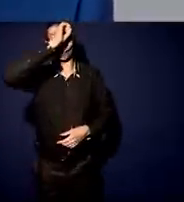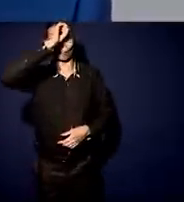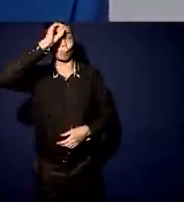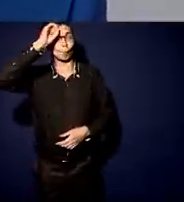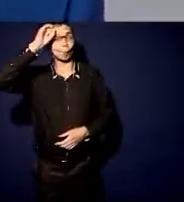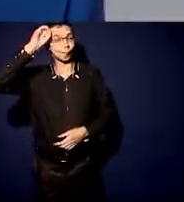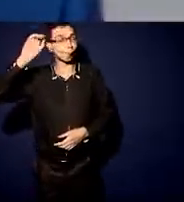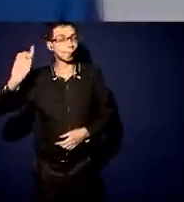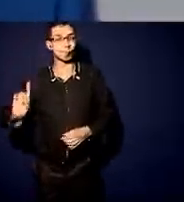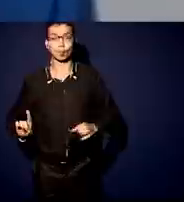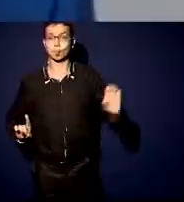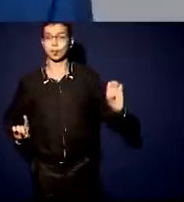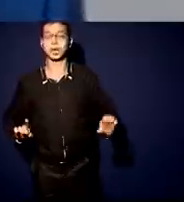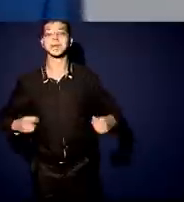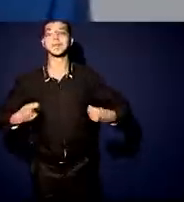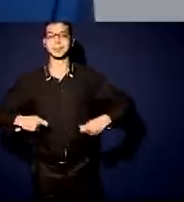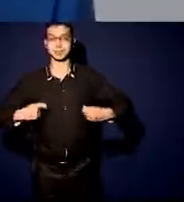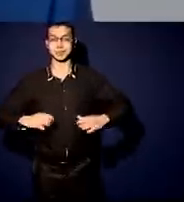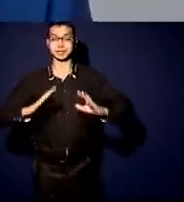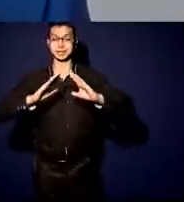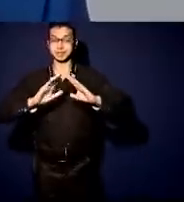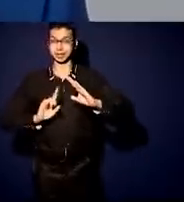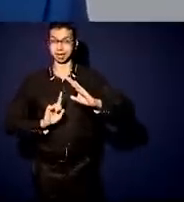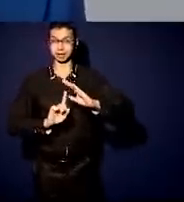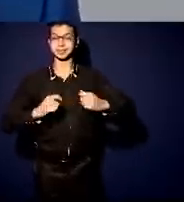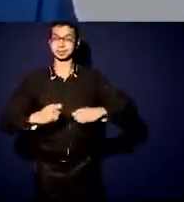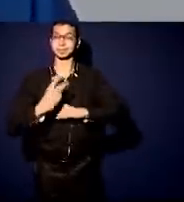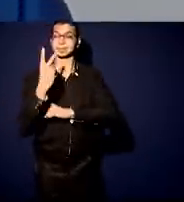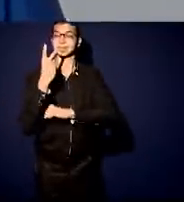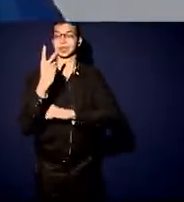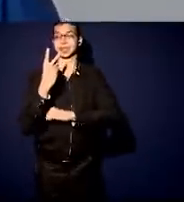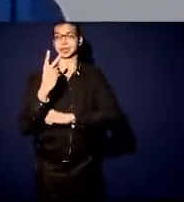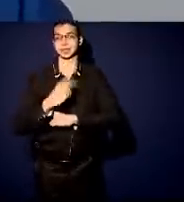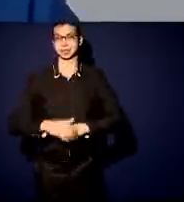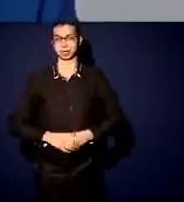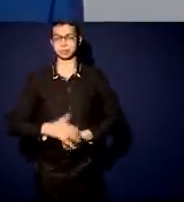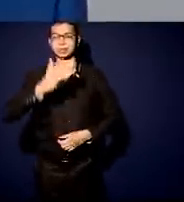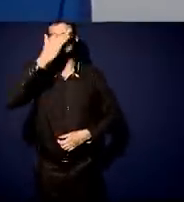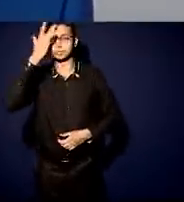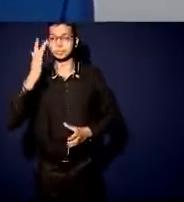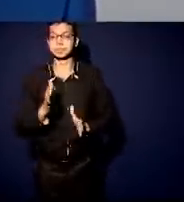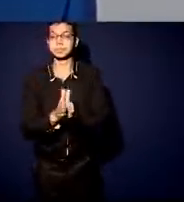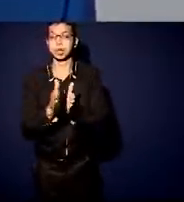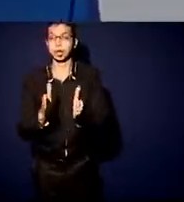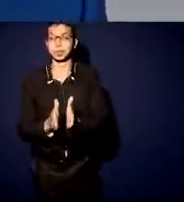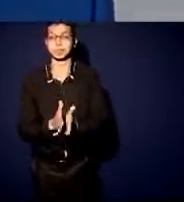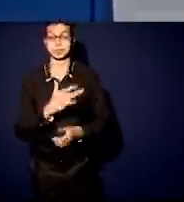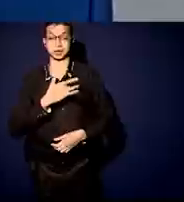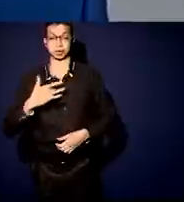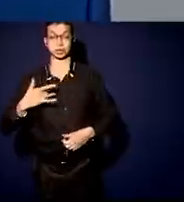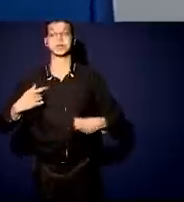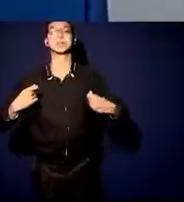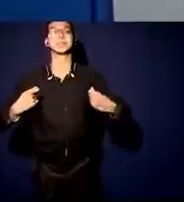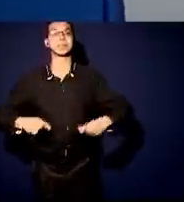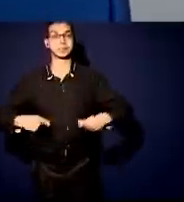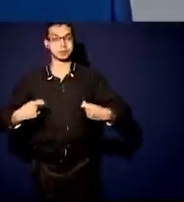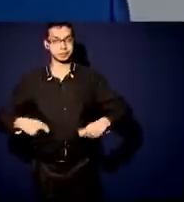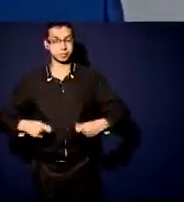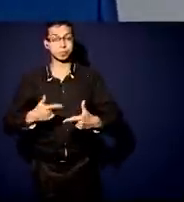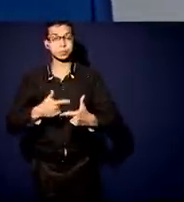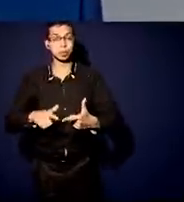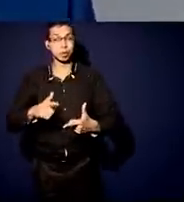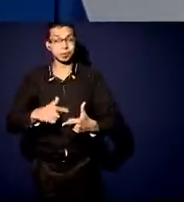precisa de teto, ele precisa de abrigo, ele precisa de proteção, ele está precisando de saúde, de resolução dos seus